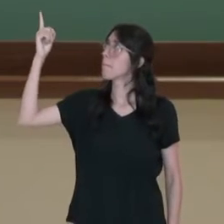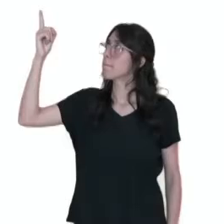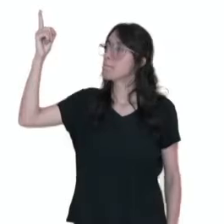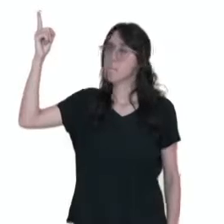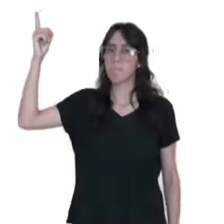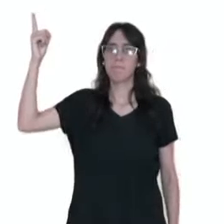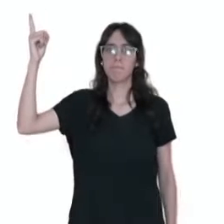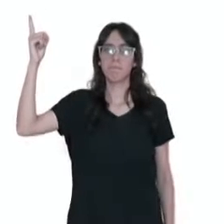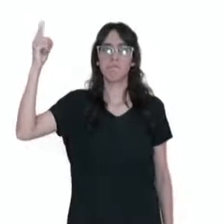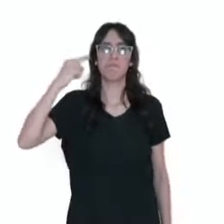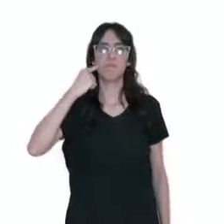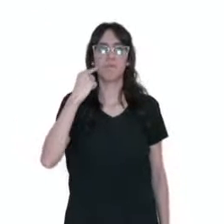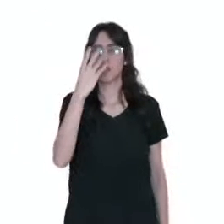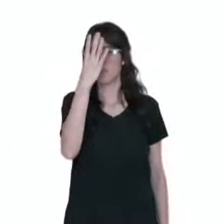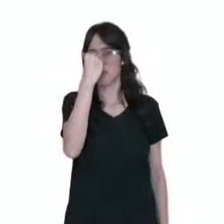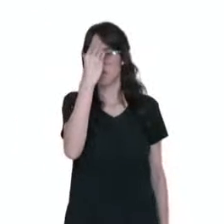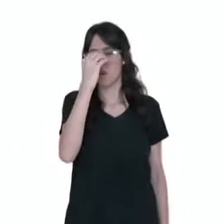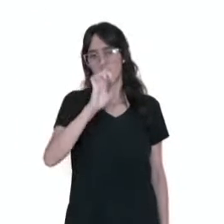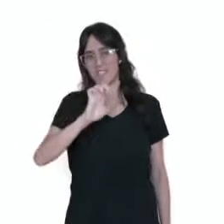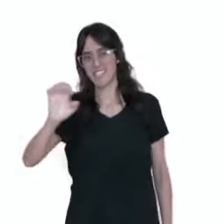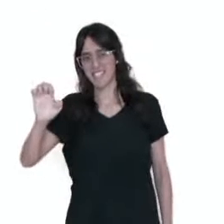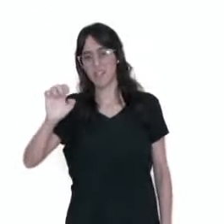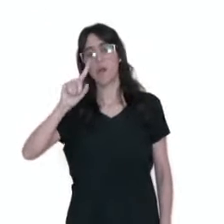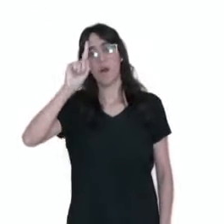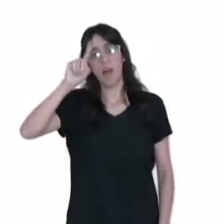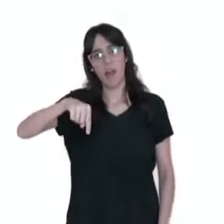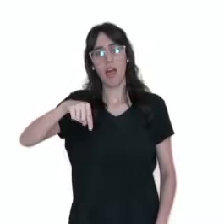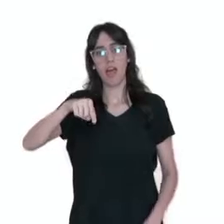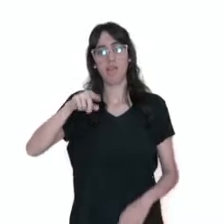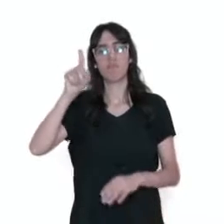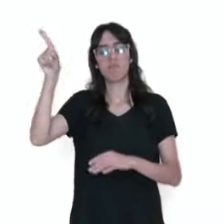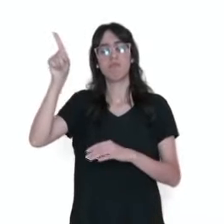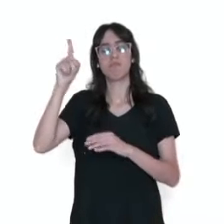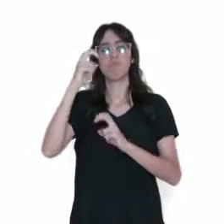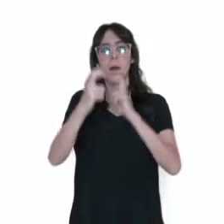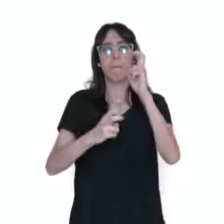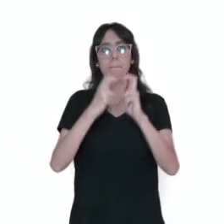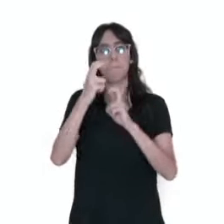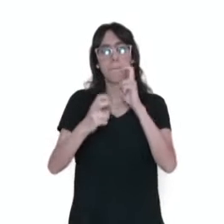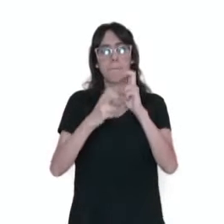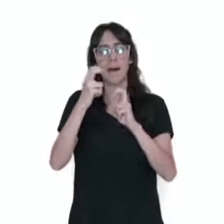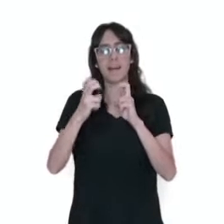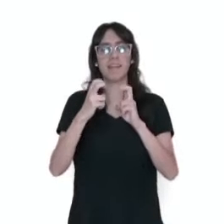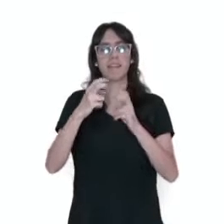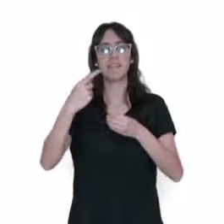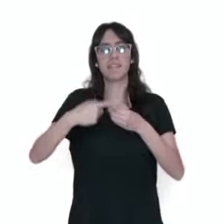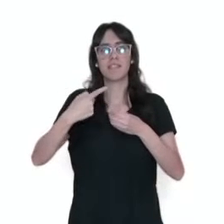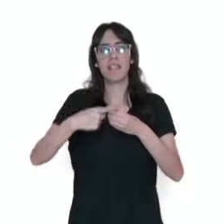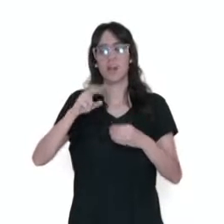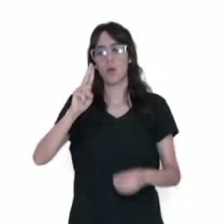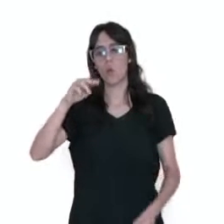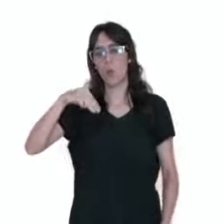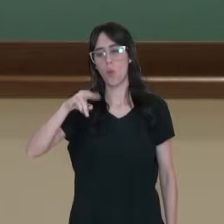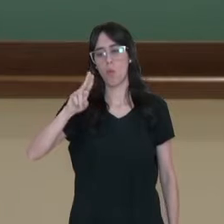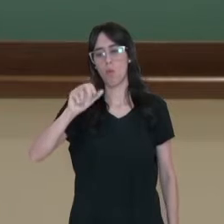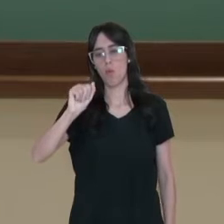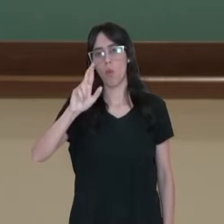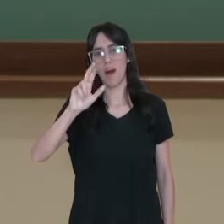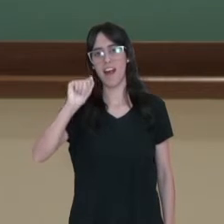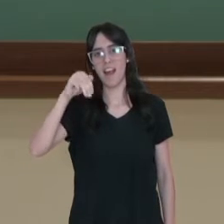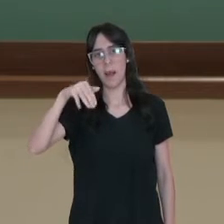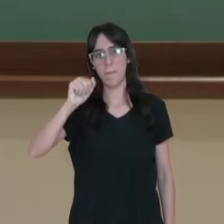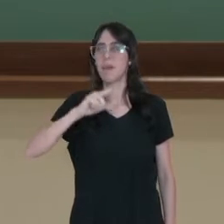mais à esquerda é uma estátua que fica no Parque Municipal do Xetá, de Umarama, que faz homenagem exatamente